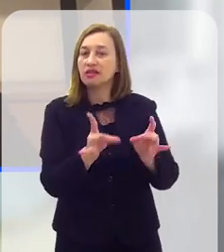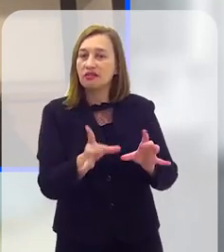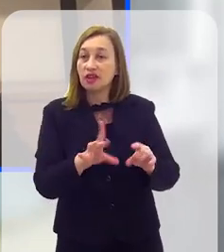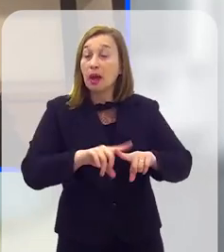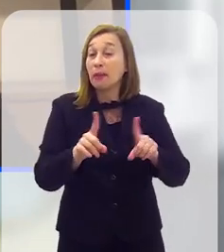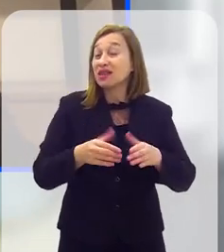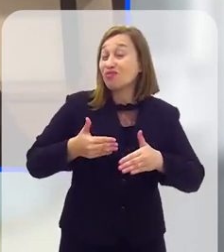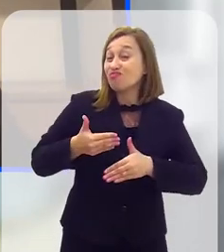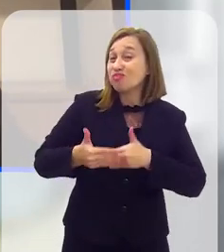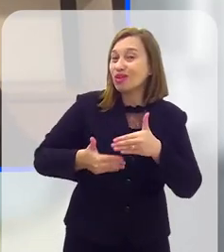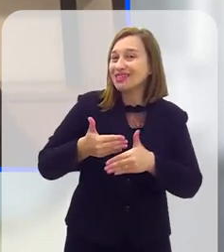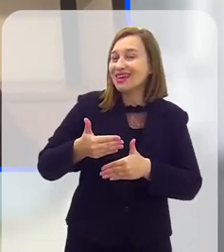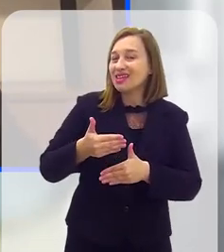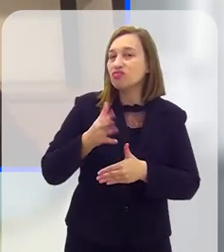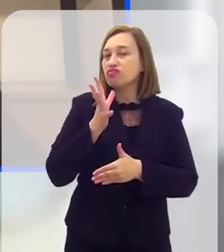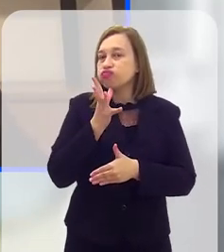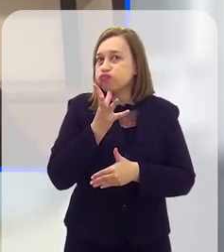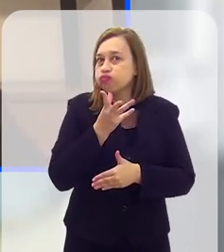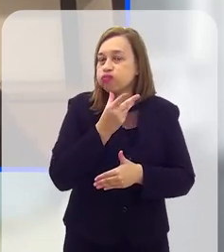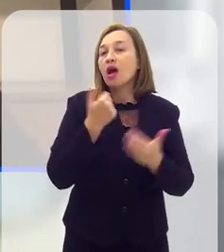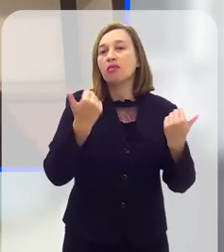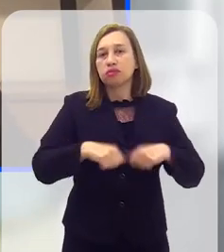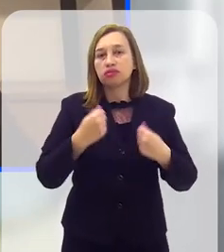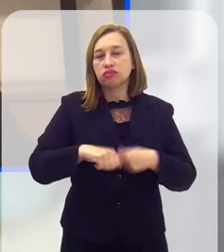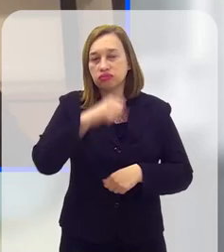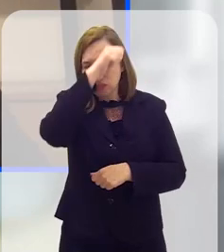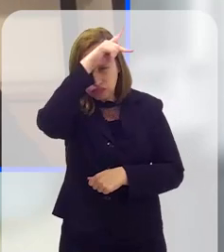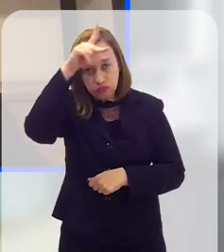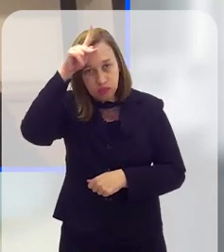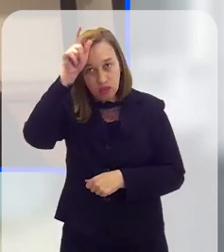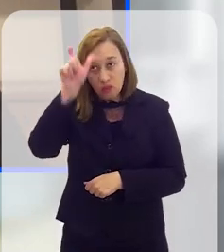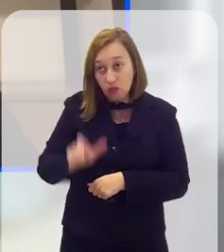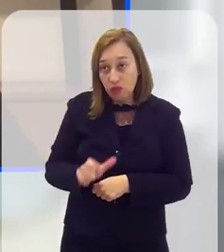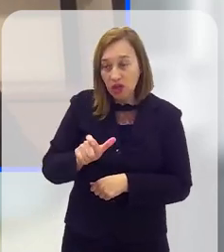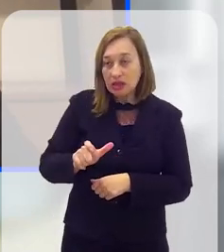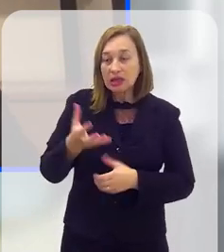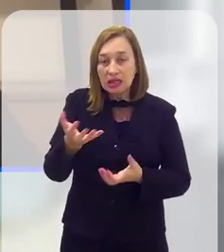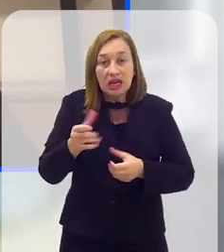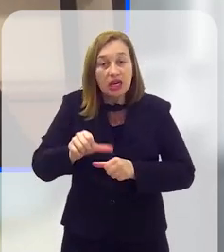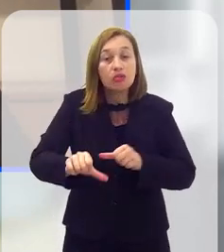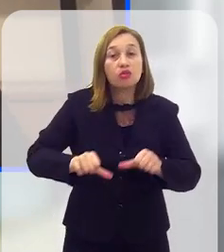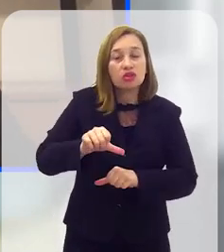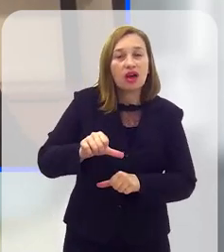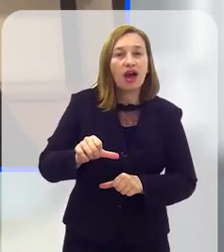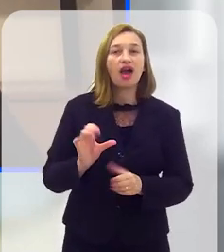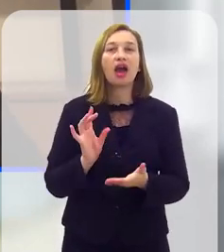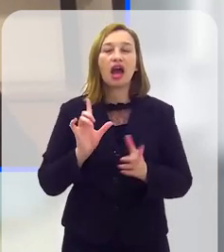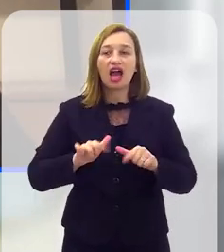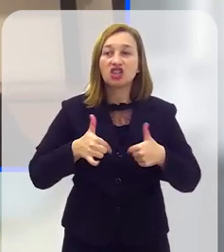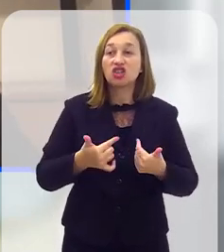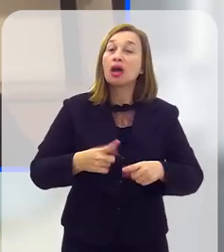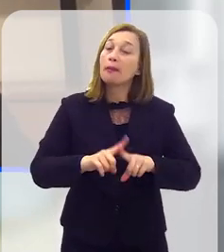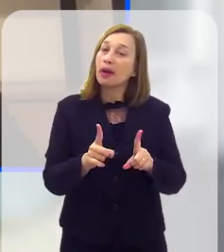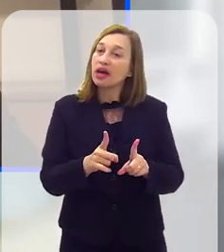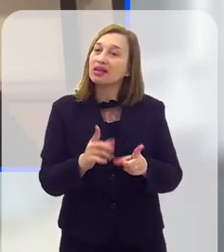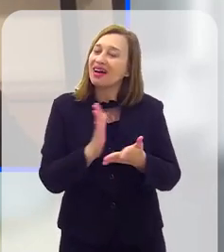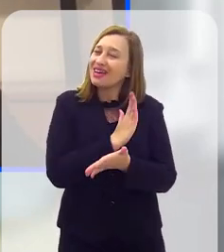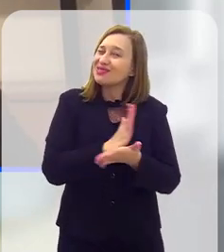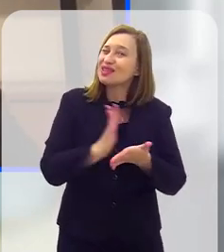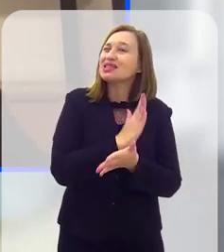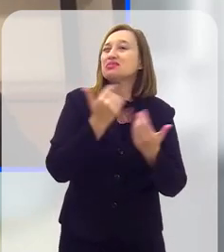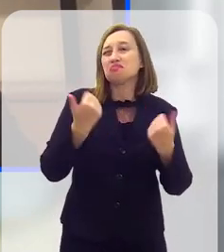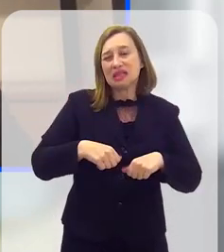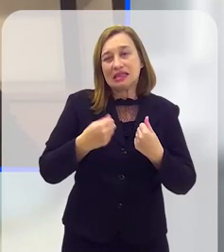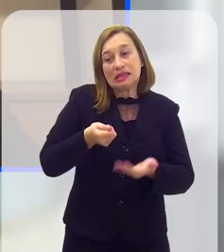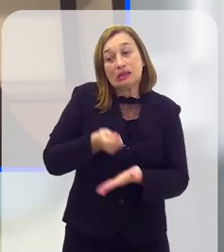Mas, como a gente já falou, é um processo lento, é um processo que precisa ter um prefeito que queira fazer essa mudança, realizar essa mudança.